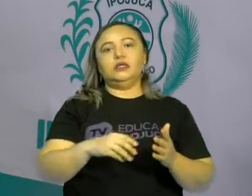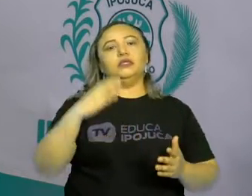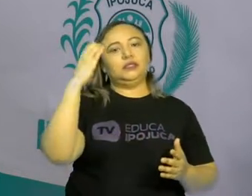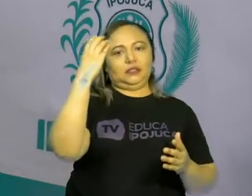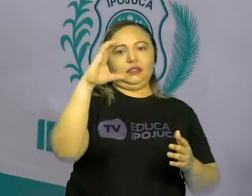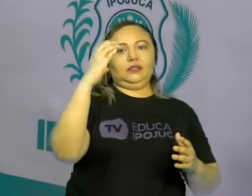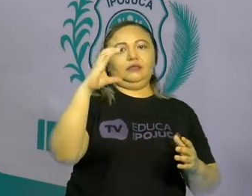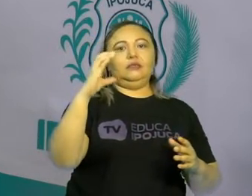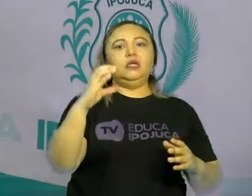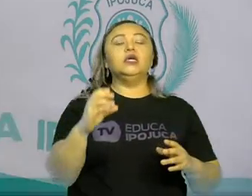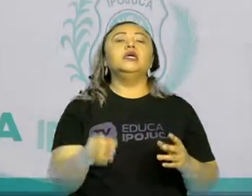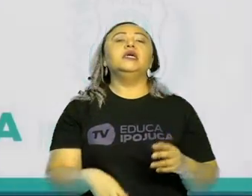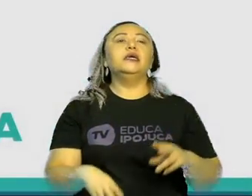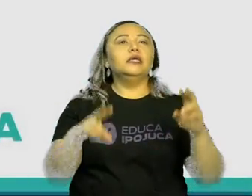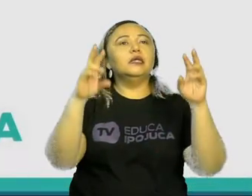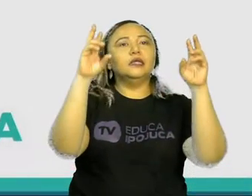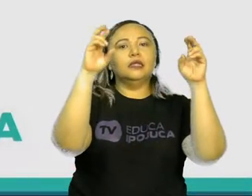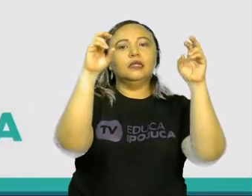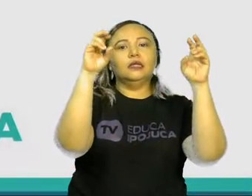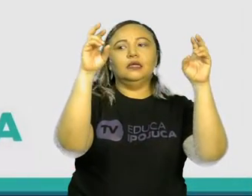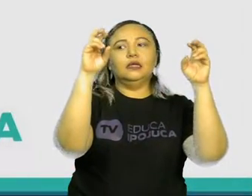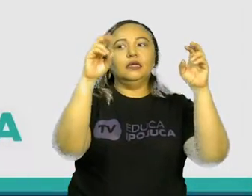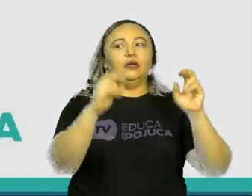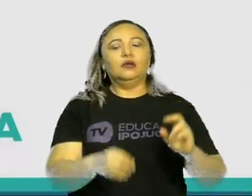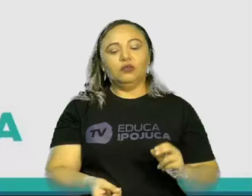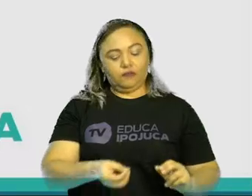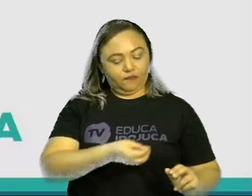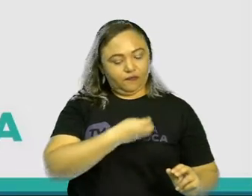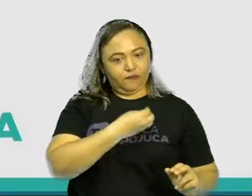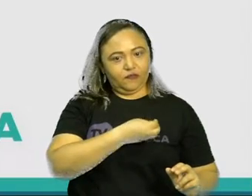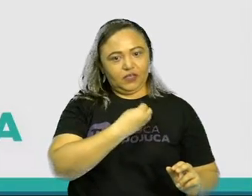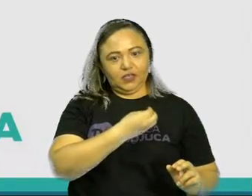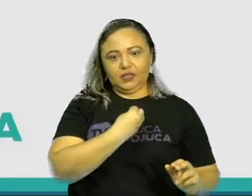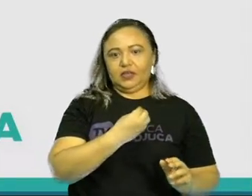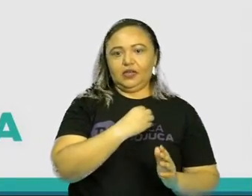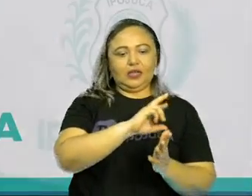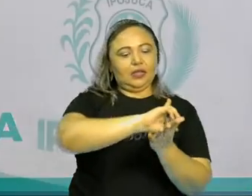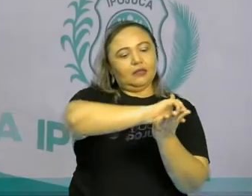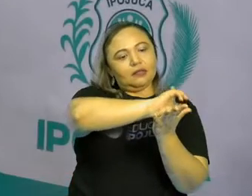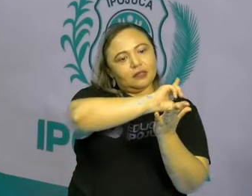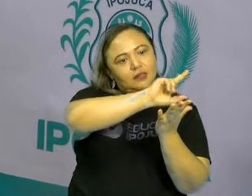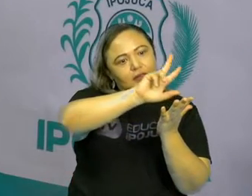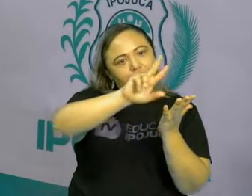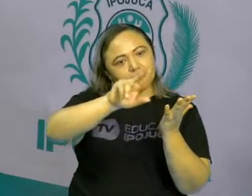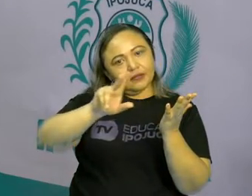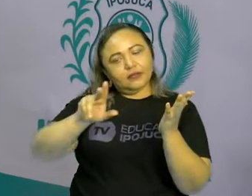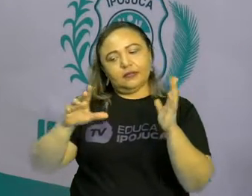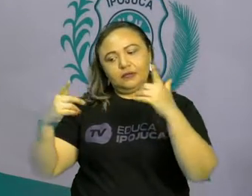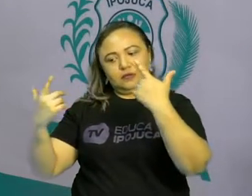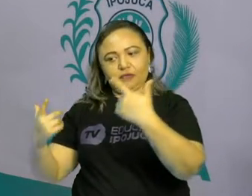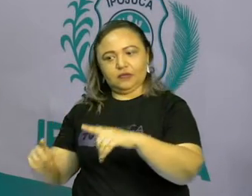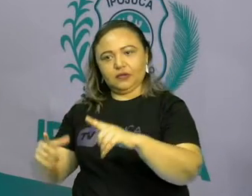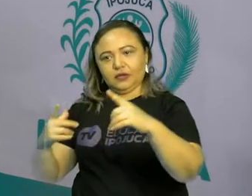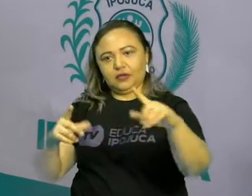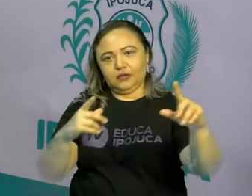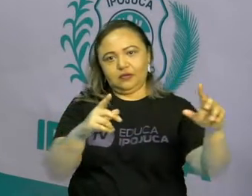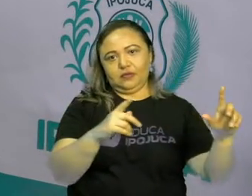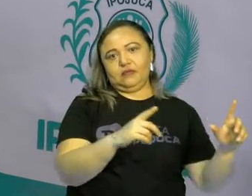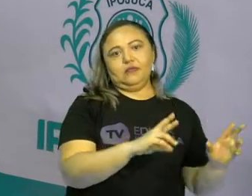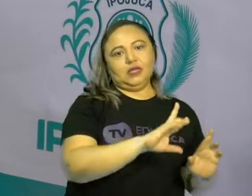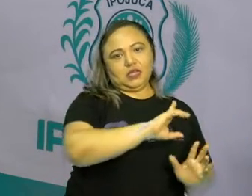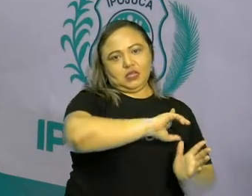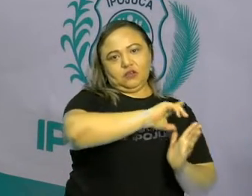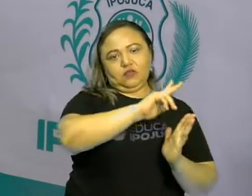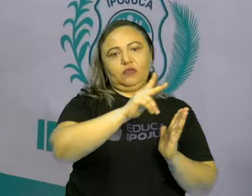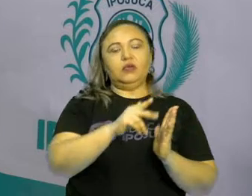iremos falar sobre seres vivos no meio ambiente. Então vamos lá analisar o nosso material.